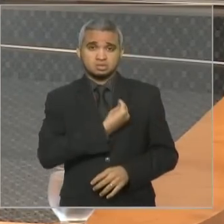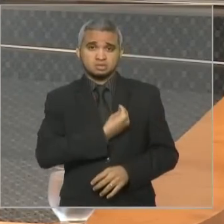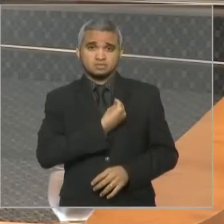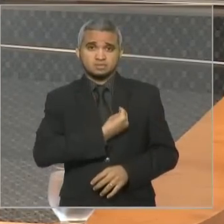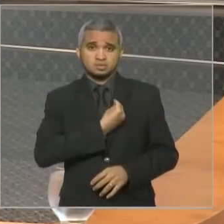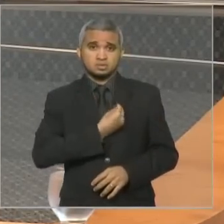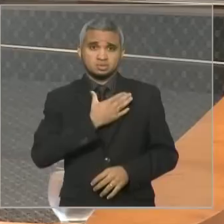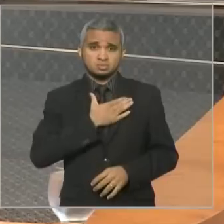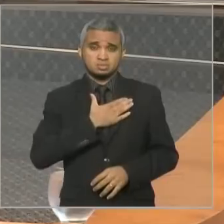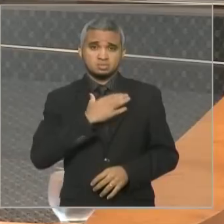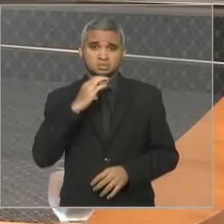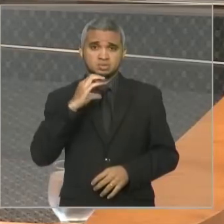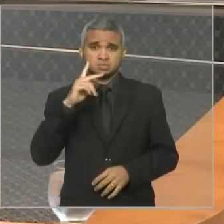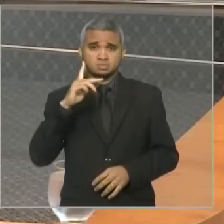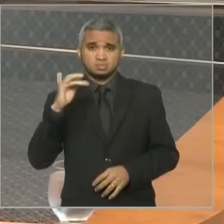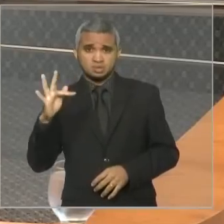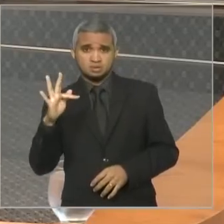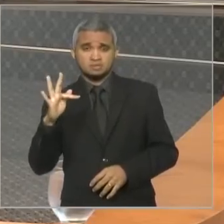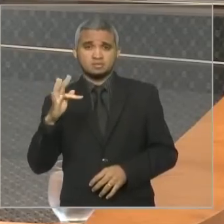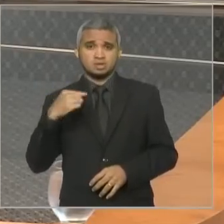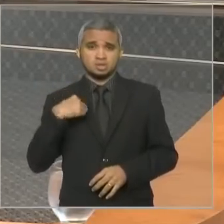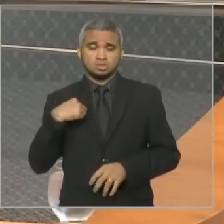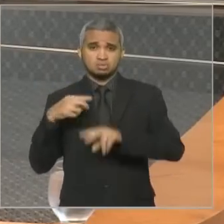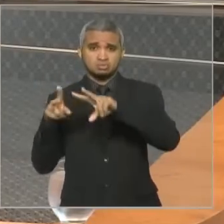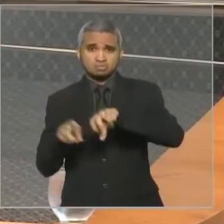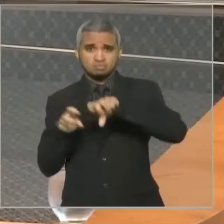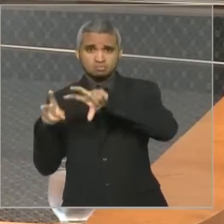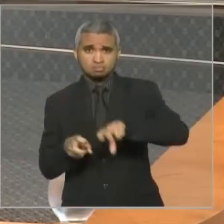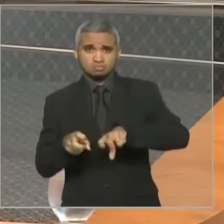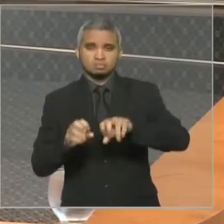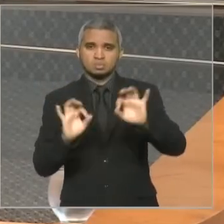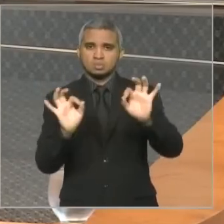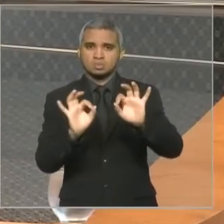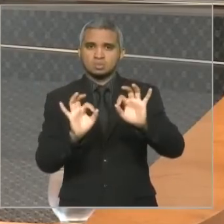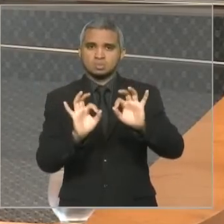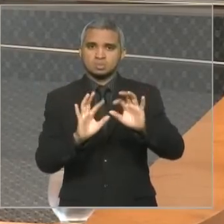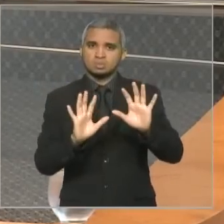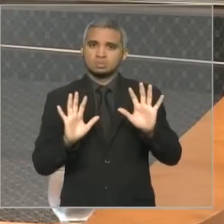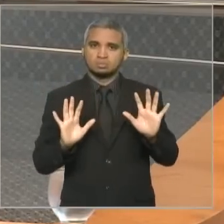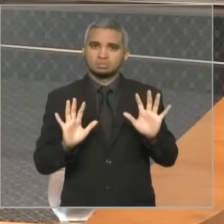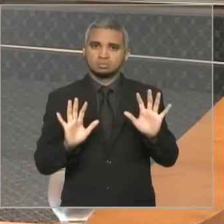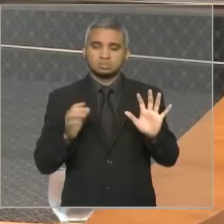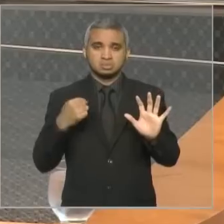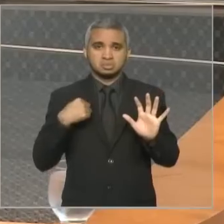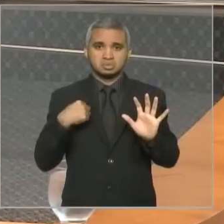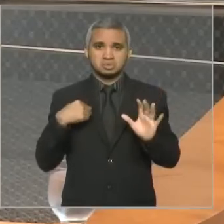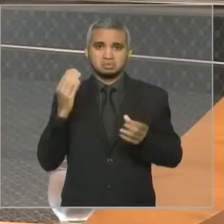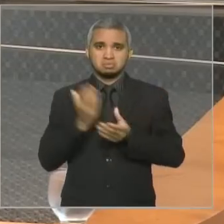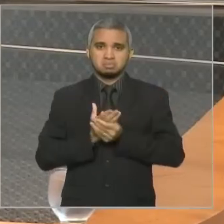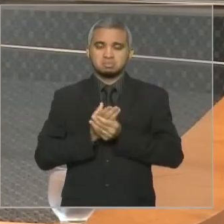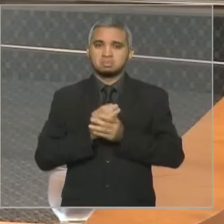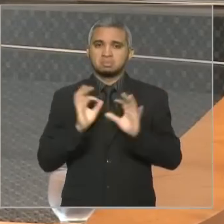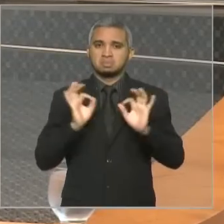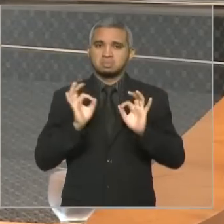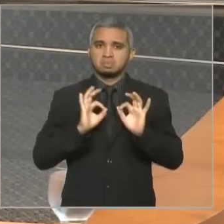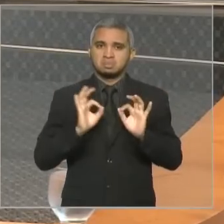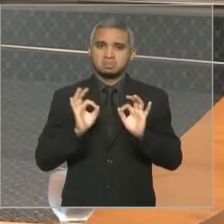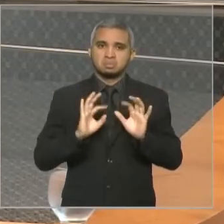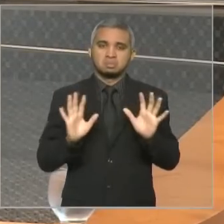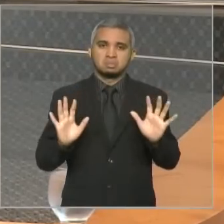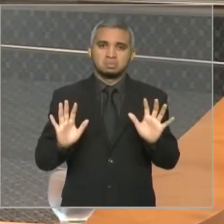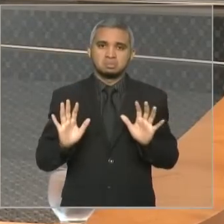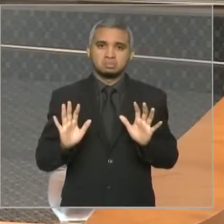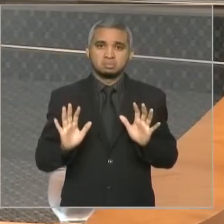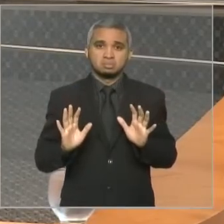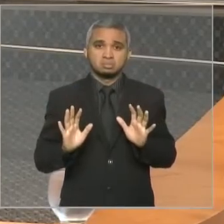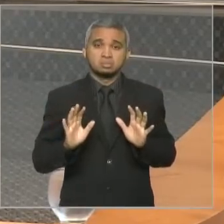nada por estar tentando estorquir ninguém. Não sei se outros respondem, mas eu, César Pires, não respondo. E todas as viés,